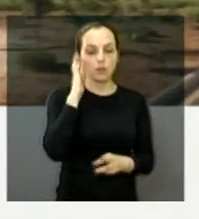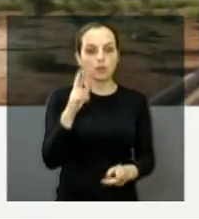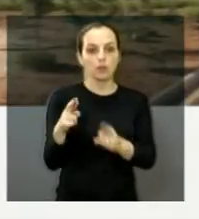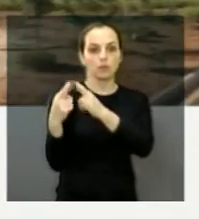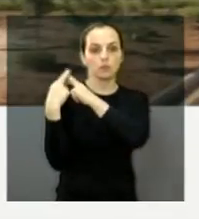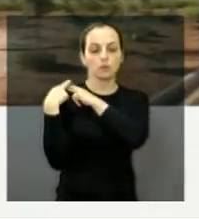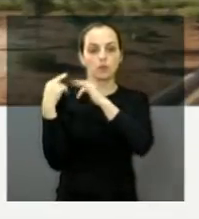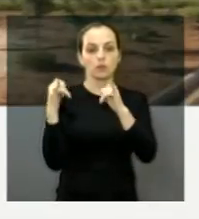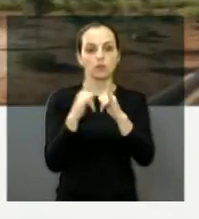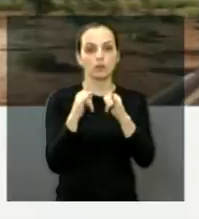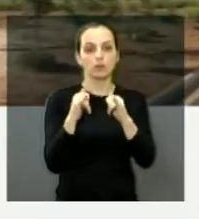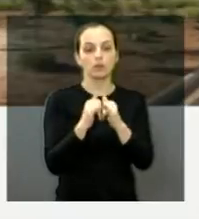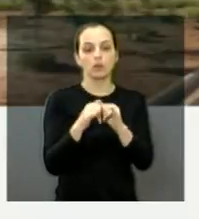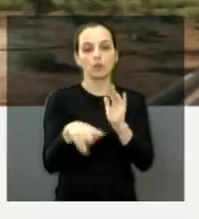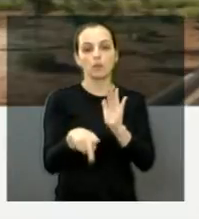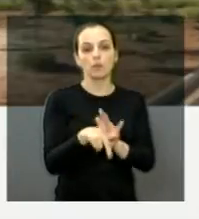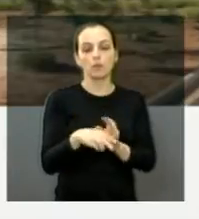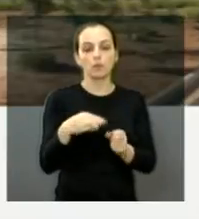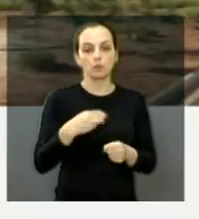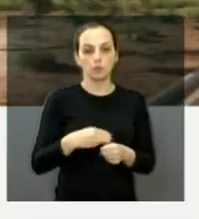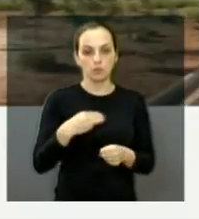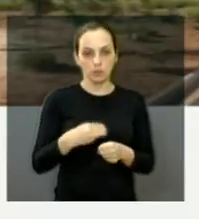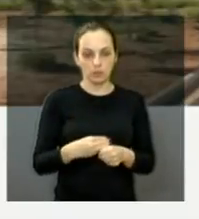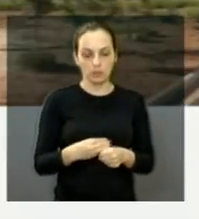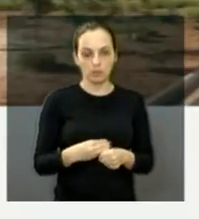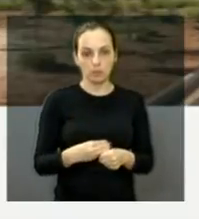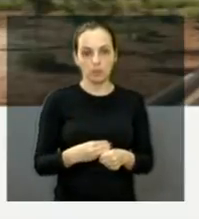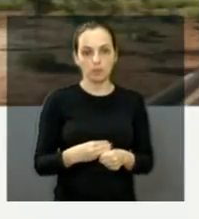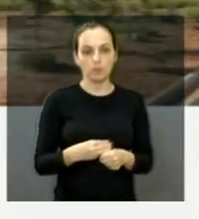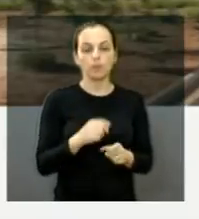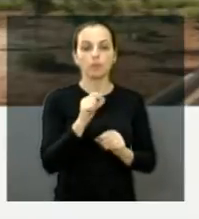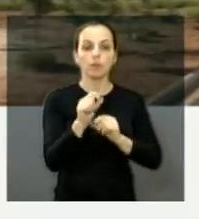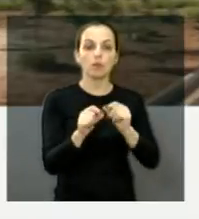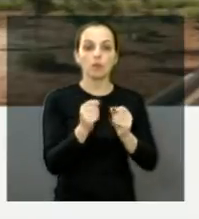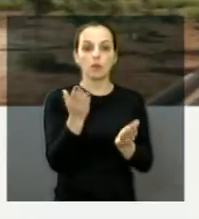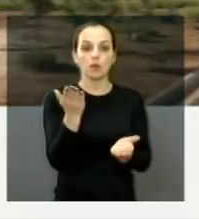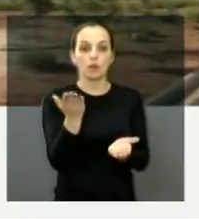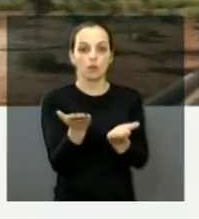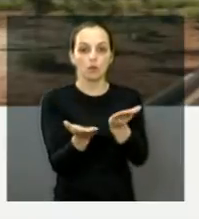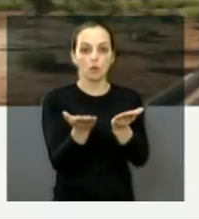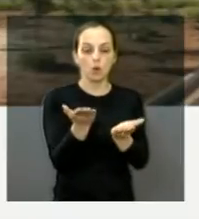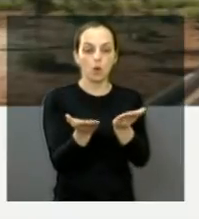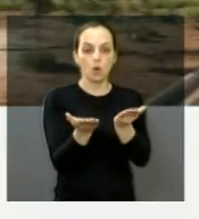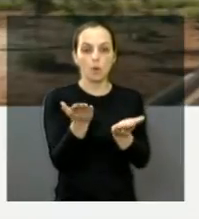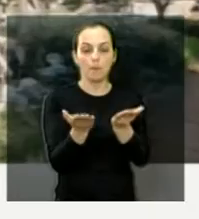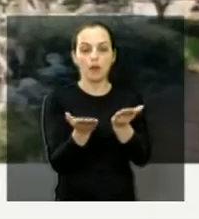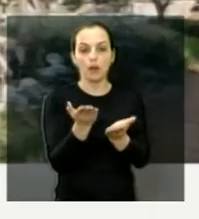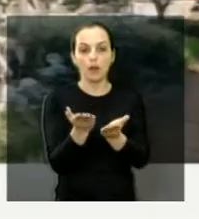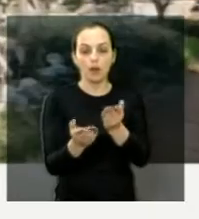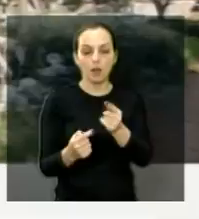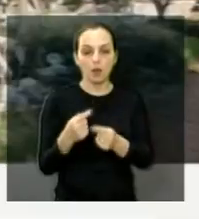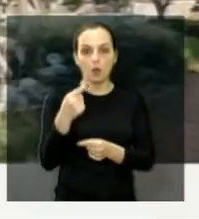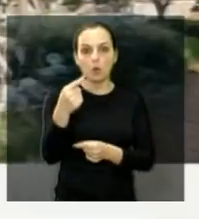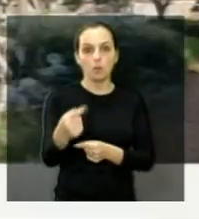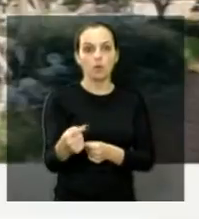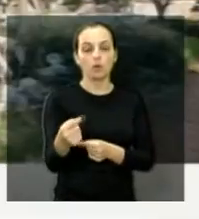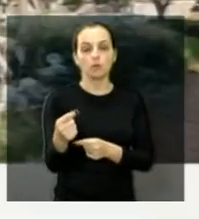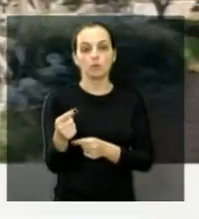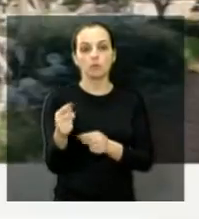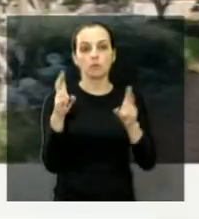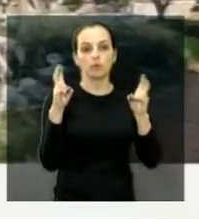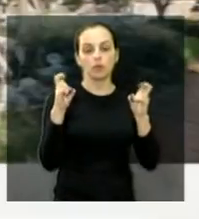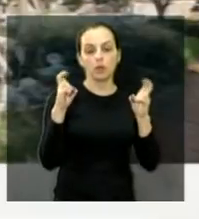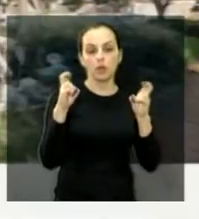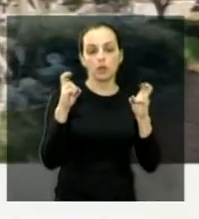praças é do município. Eu queria até fazer um comparativo com o próximo assunto. A gente